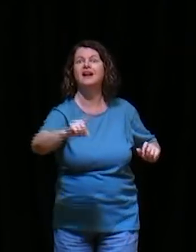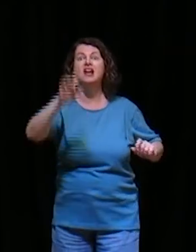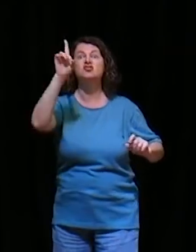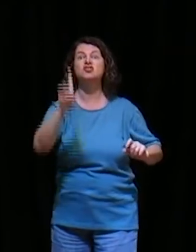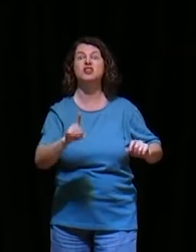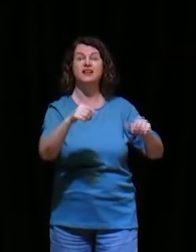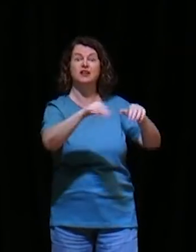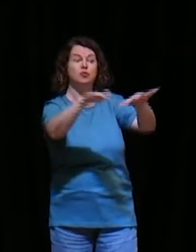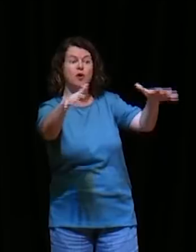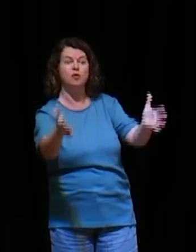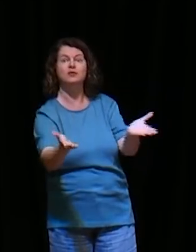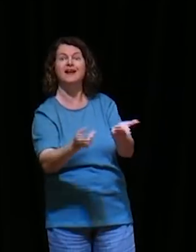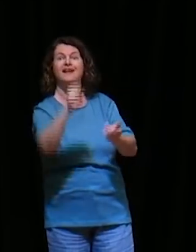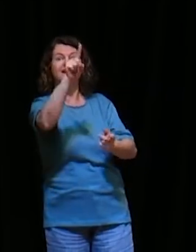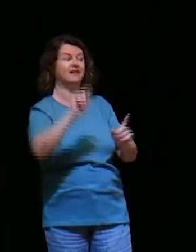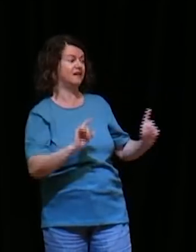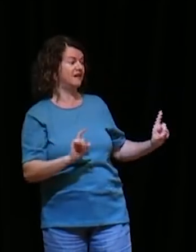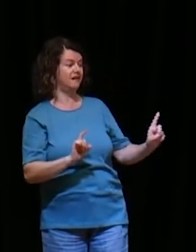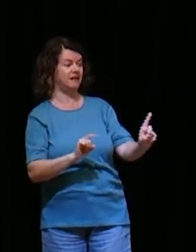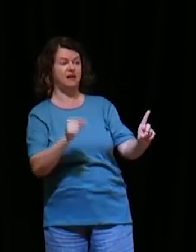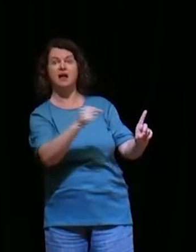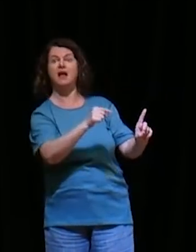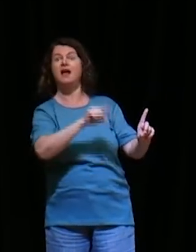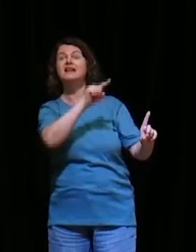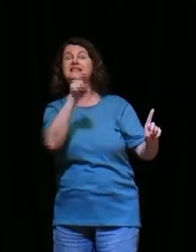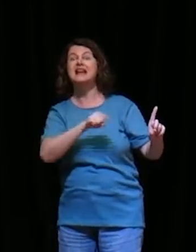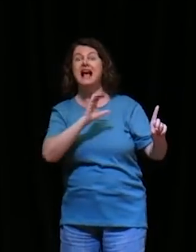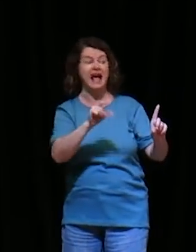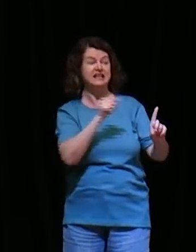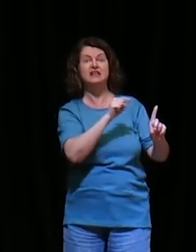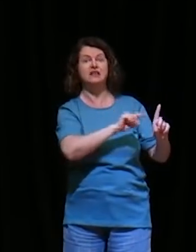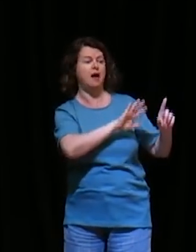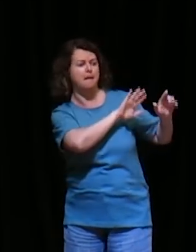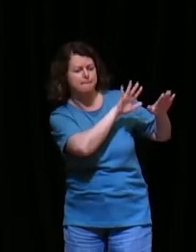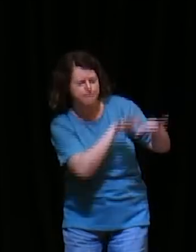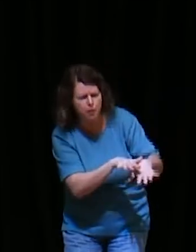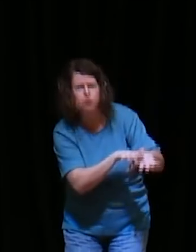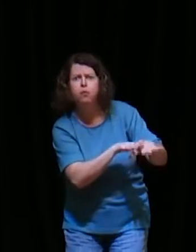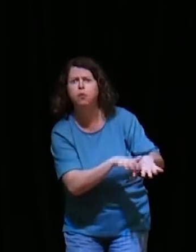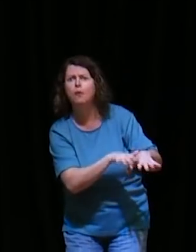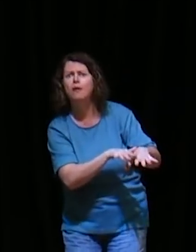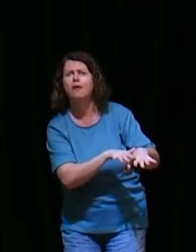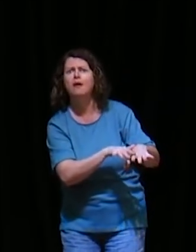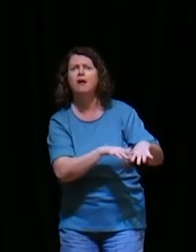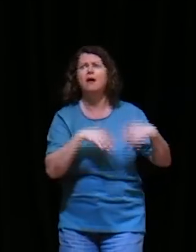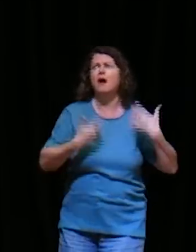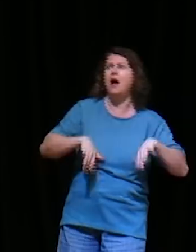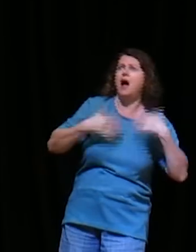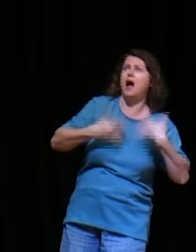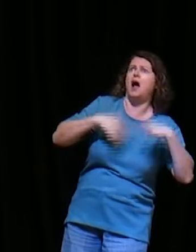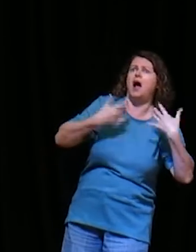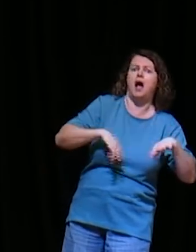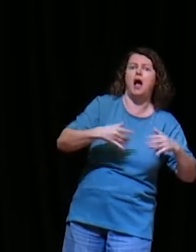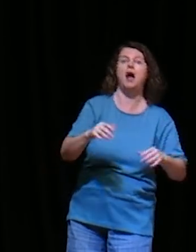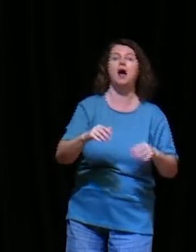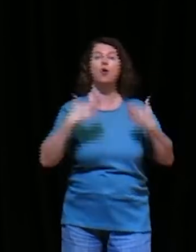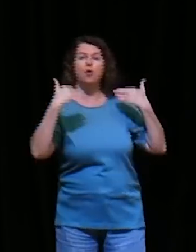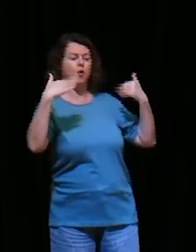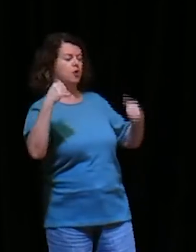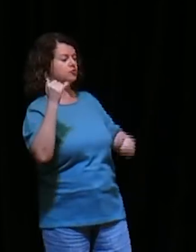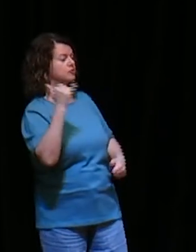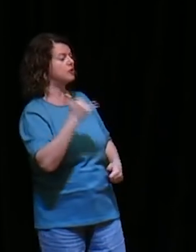do incenso, e Zacarias, vendo, turbou-se, e caiu o temor sobre ele, mas o anjo lhe disse, Zacarias, não temas,